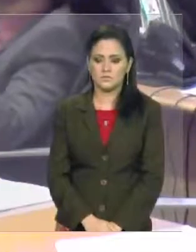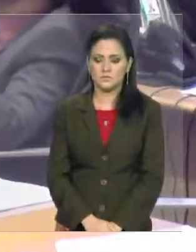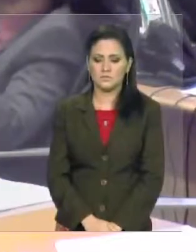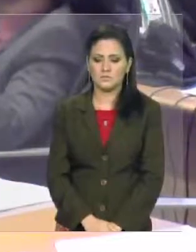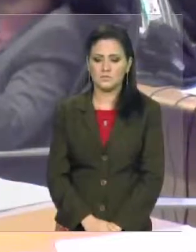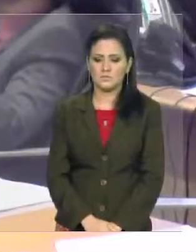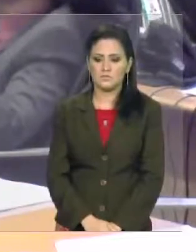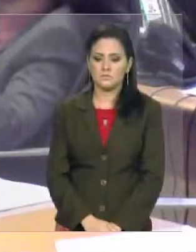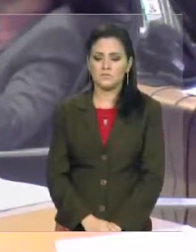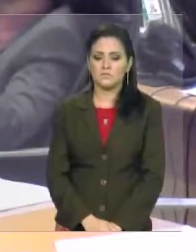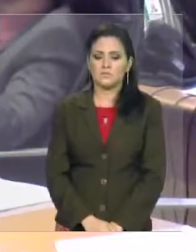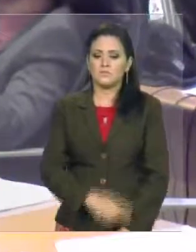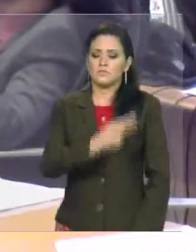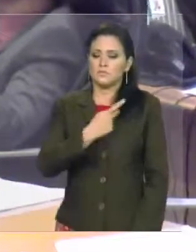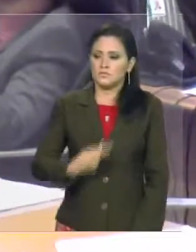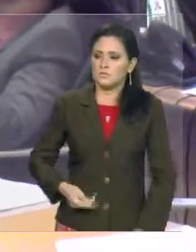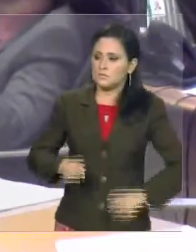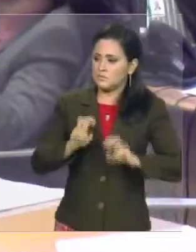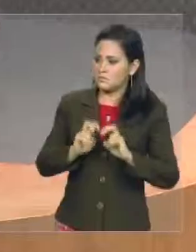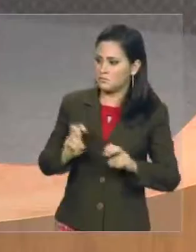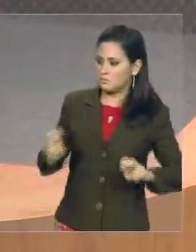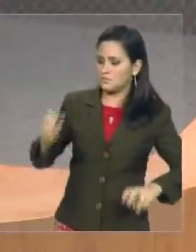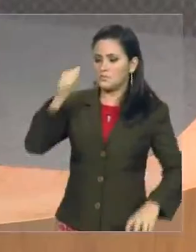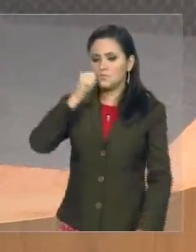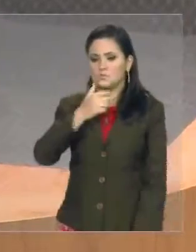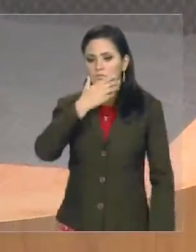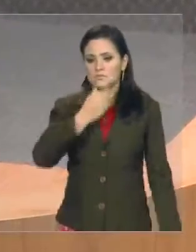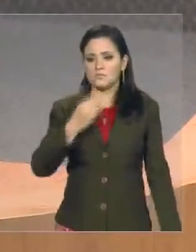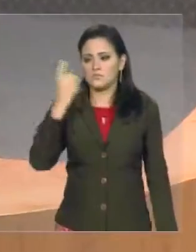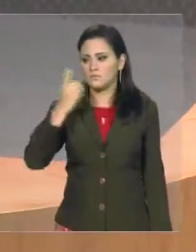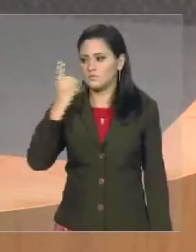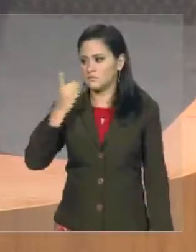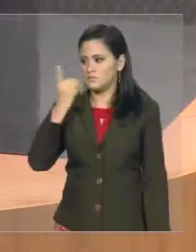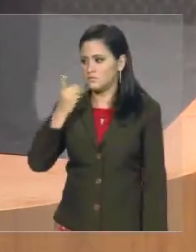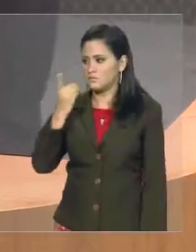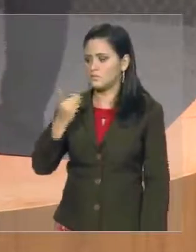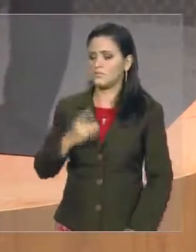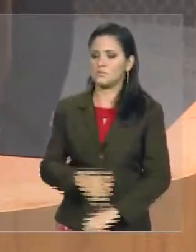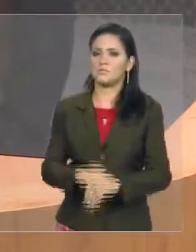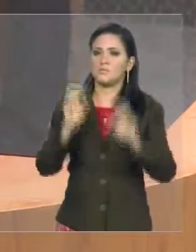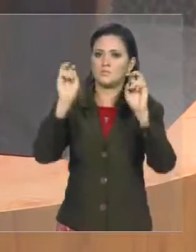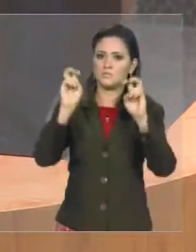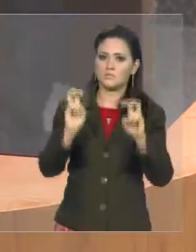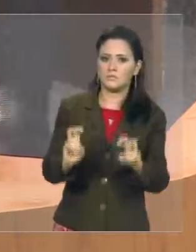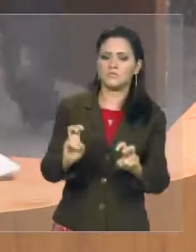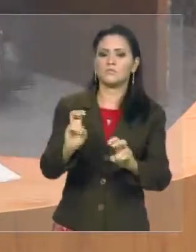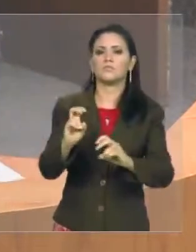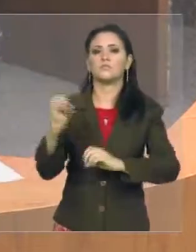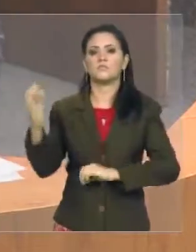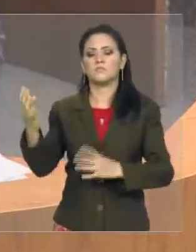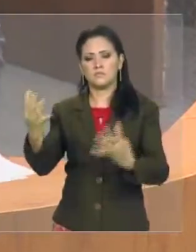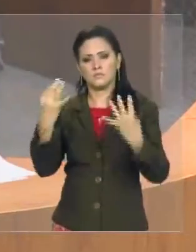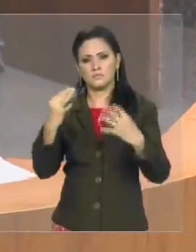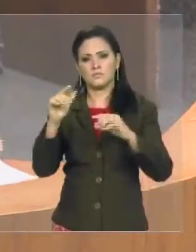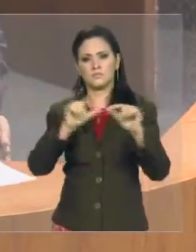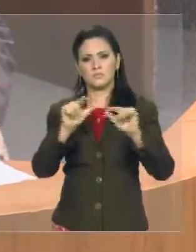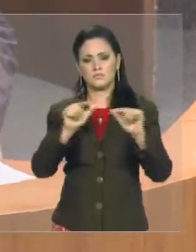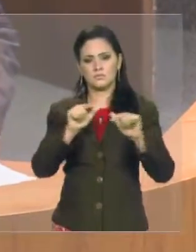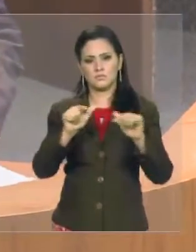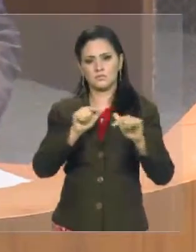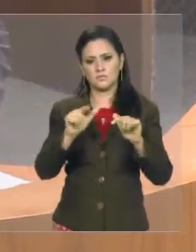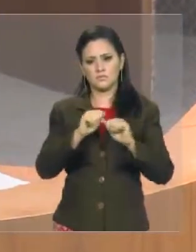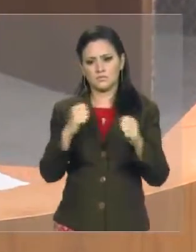Senhor Presidente, demais membros da mesa, senhoras e senhores deputados, galeria que acompanha os nossos trabalhos na Assembleia Legislativa do Estado do Maranhão,